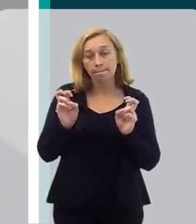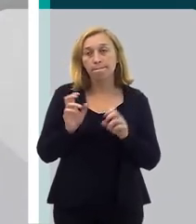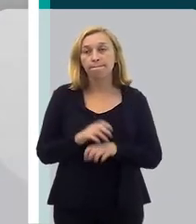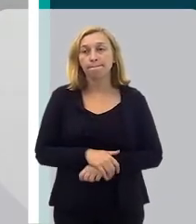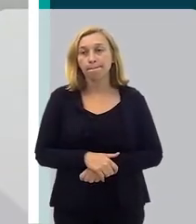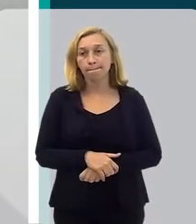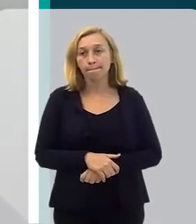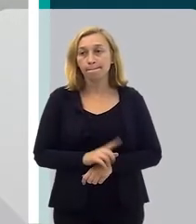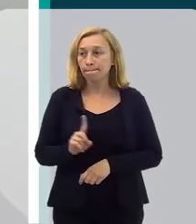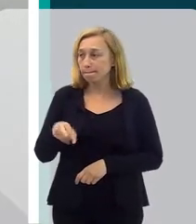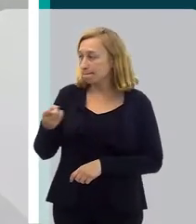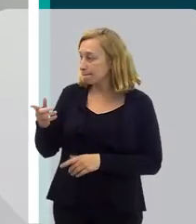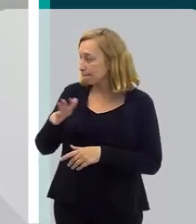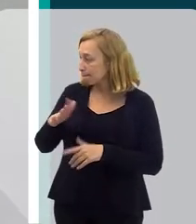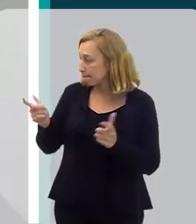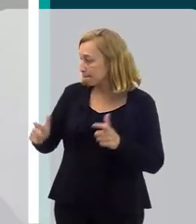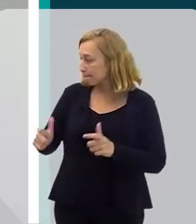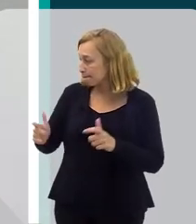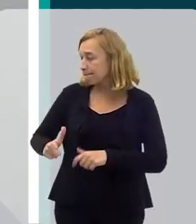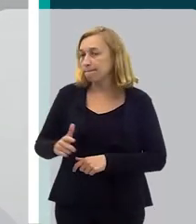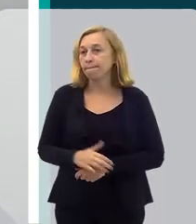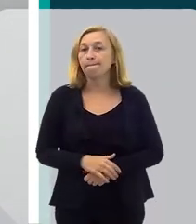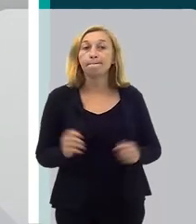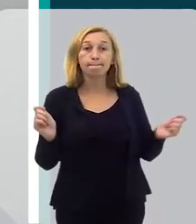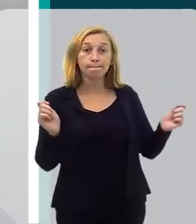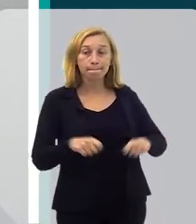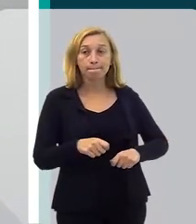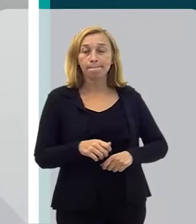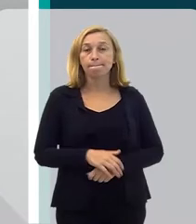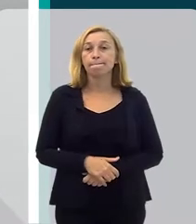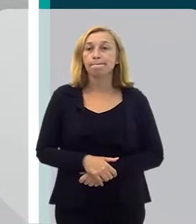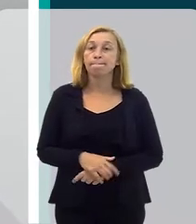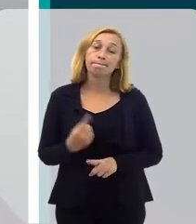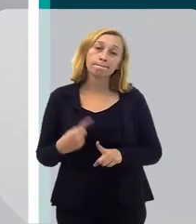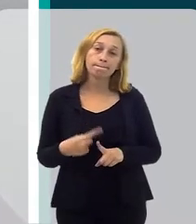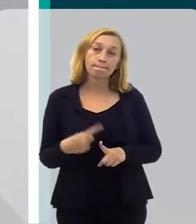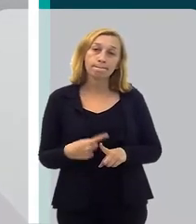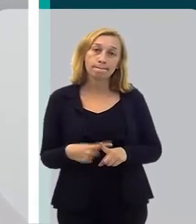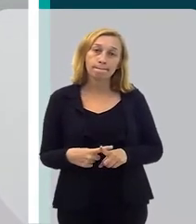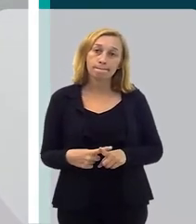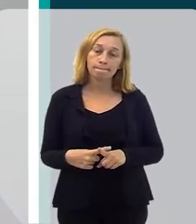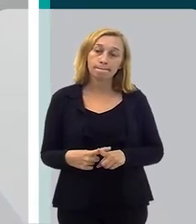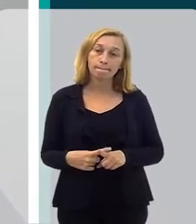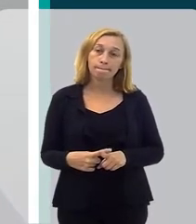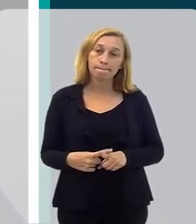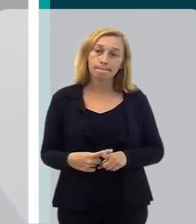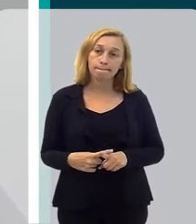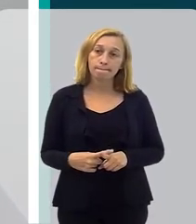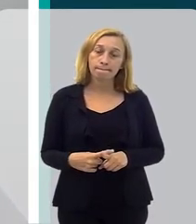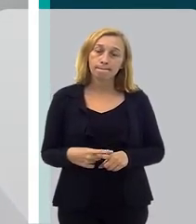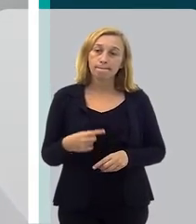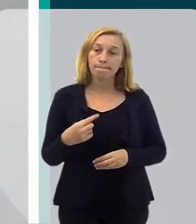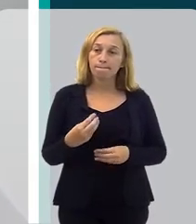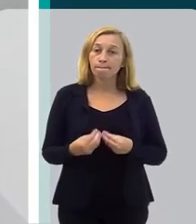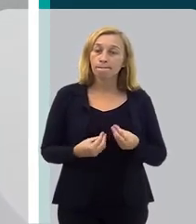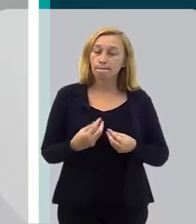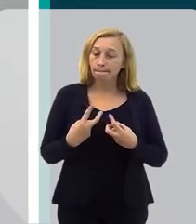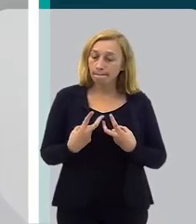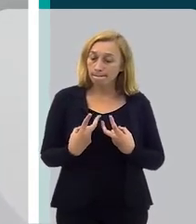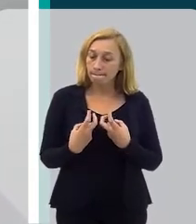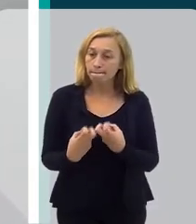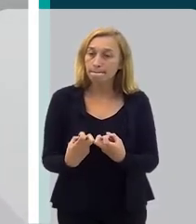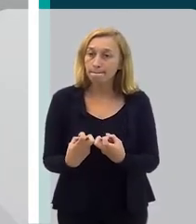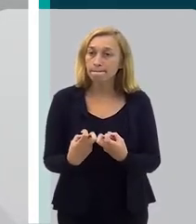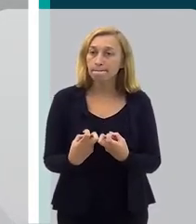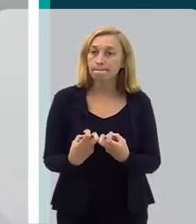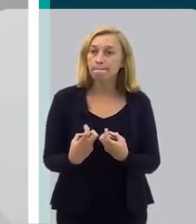ou com aquele ambiente ou com aquela possibilidade, porque a minha imagem, forma como eu me percebo, né?